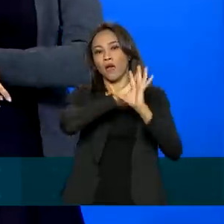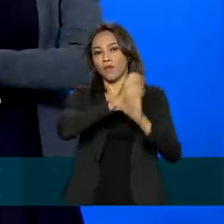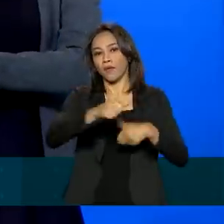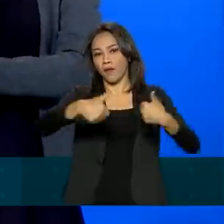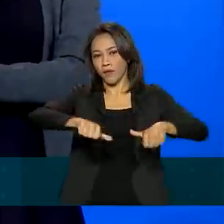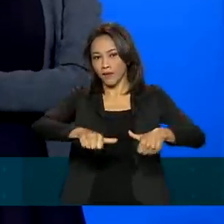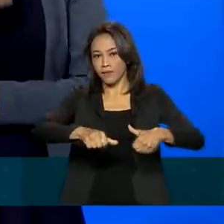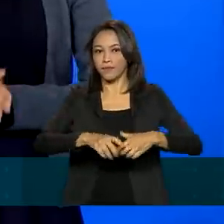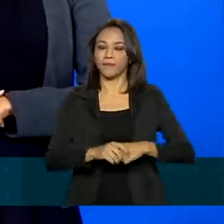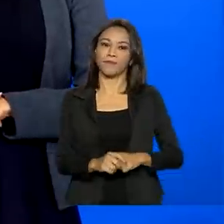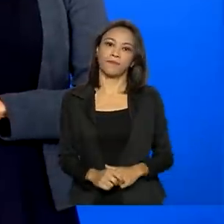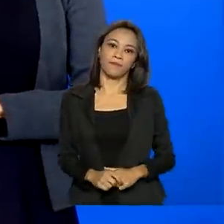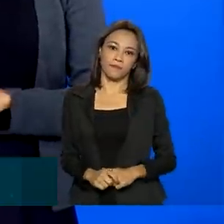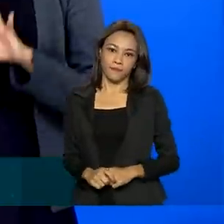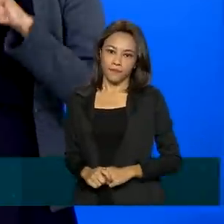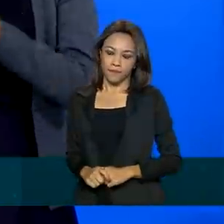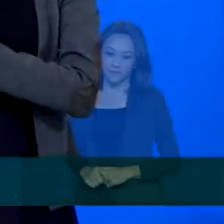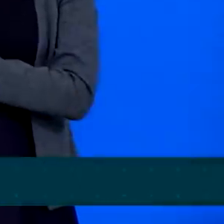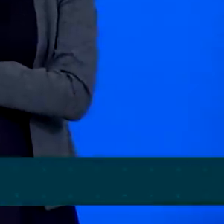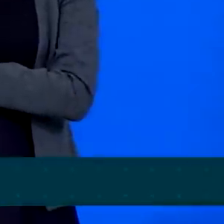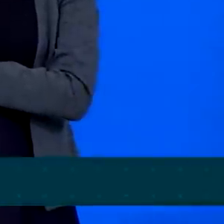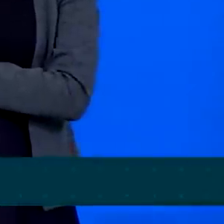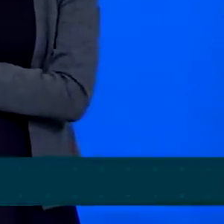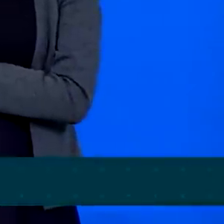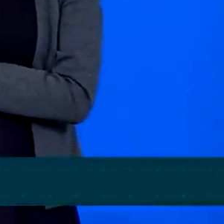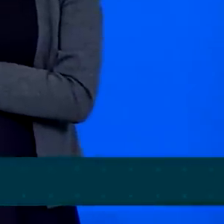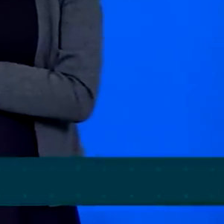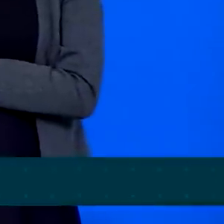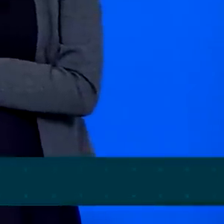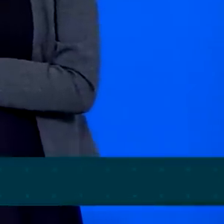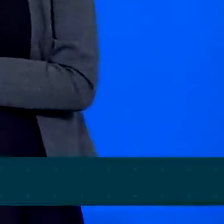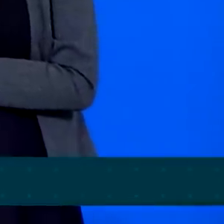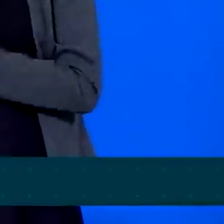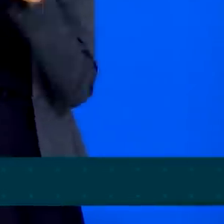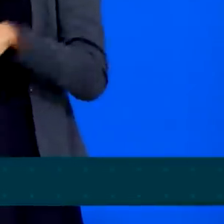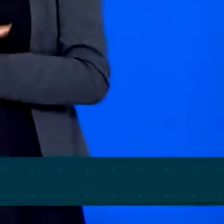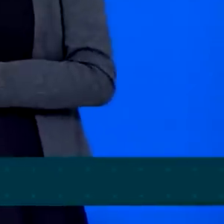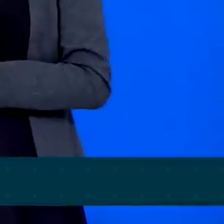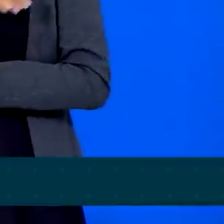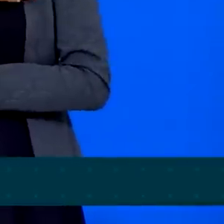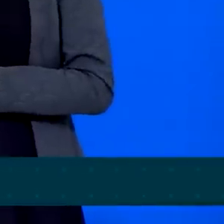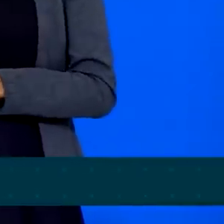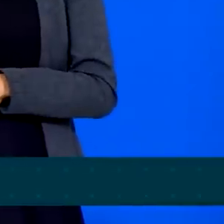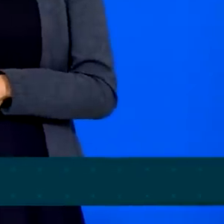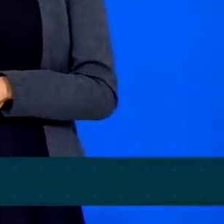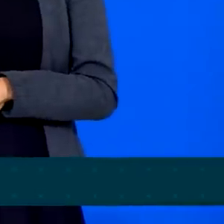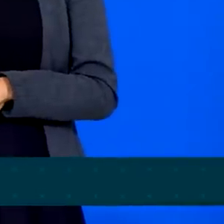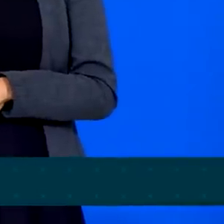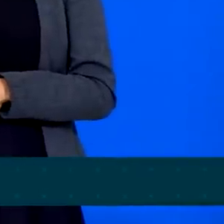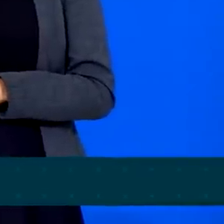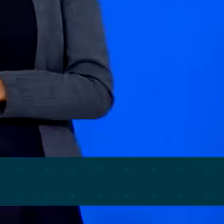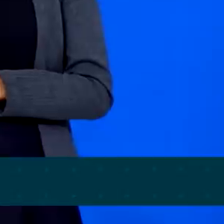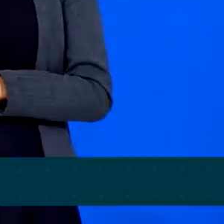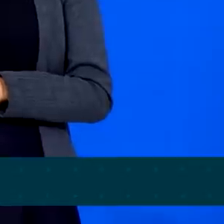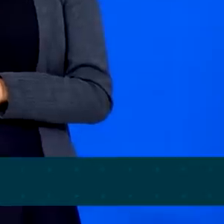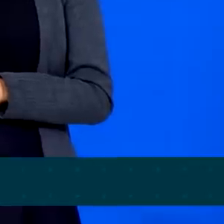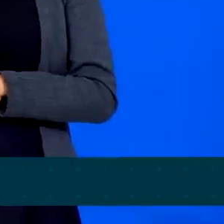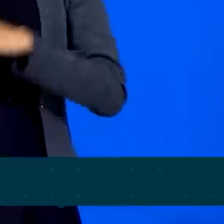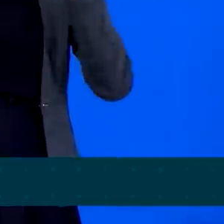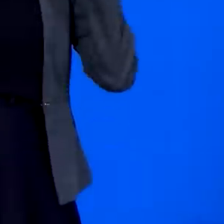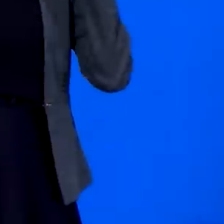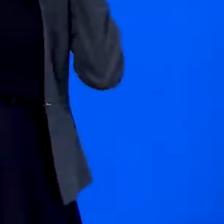Todos aqueles que já tiveram a oportunidade de lidar com o setor público brasileiro sabem da dificuldade do caminho da